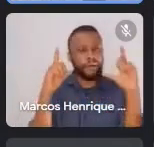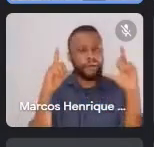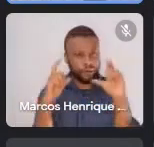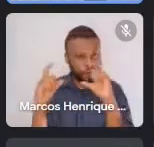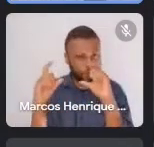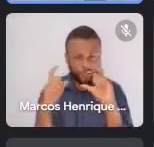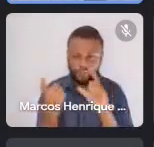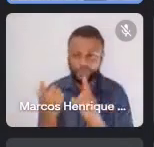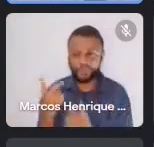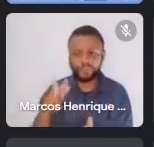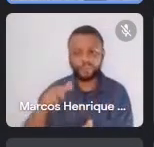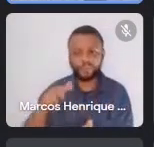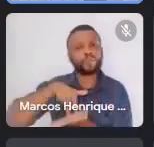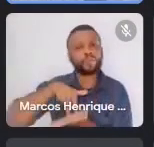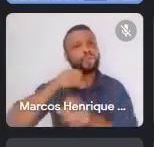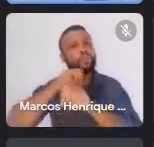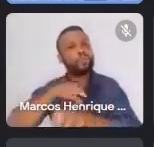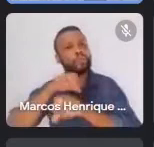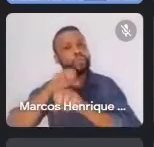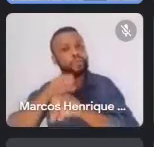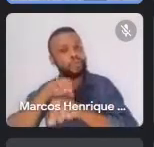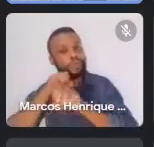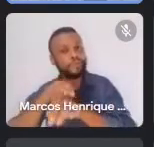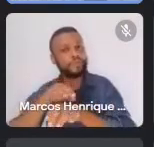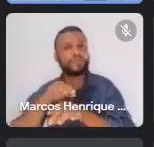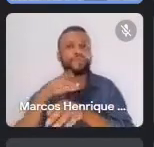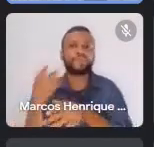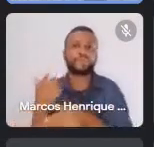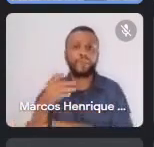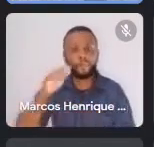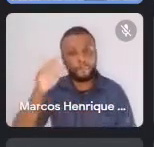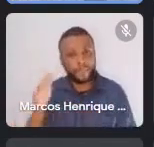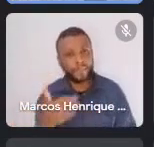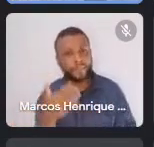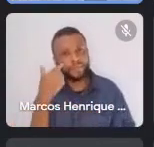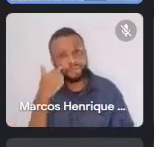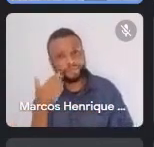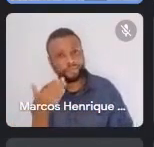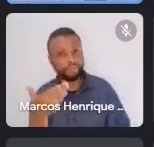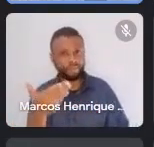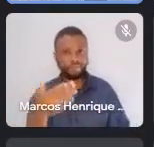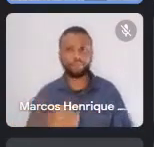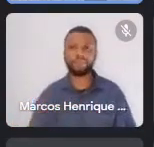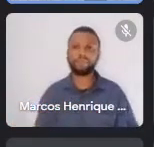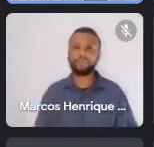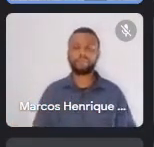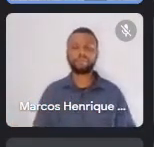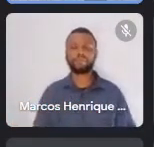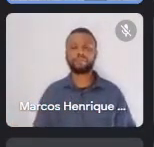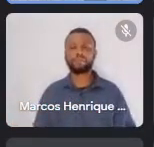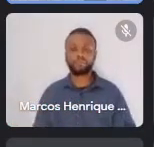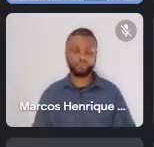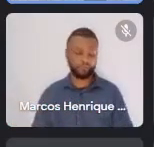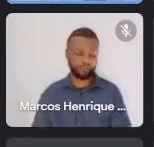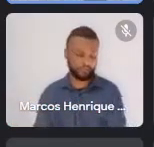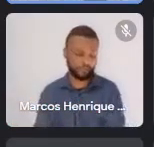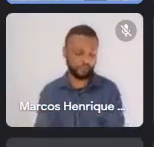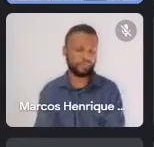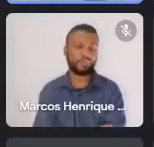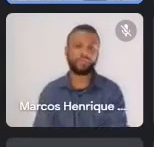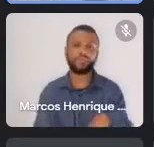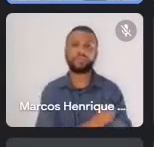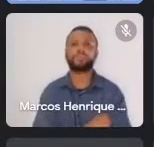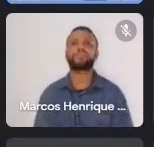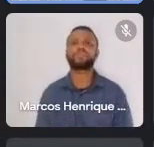aula. E aqui, passando adiante, uma foto do... do... do Eduor de